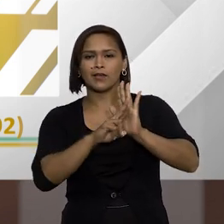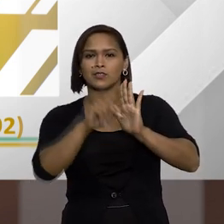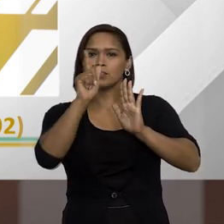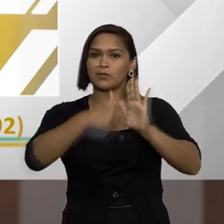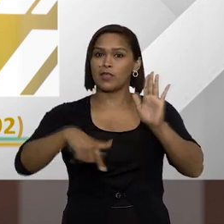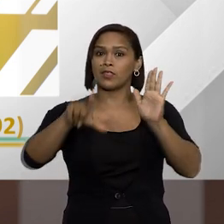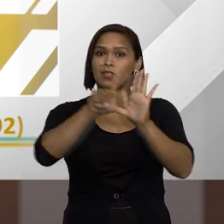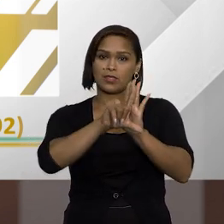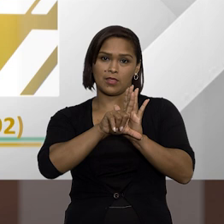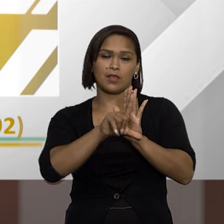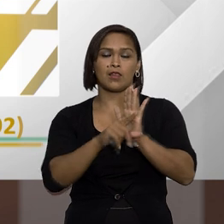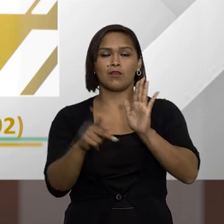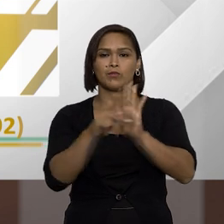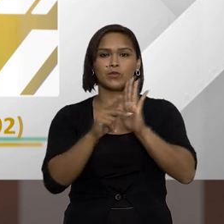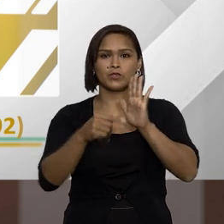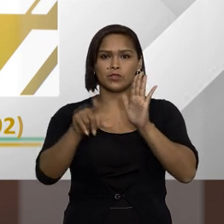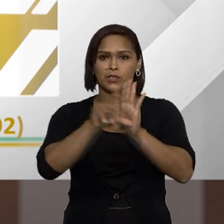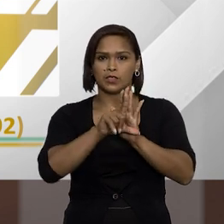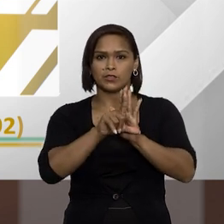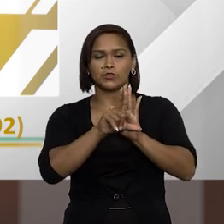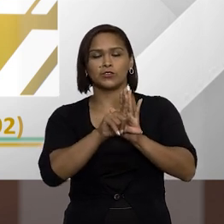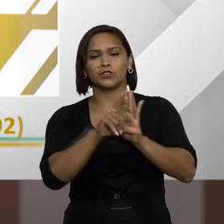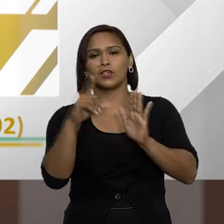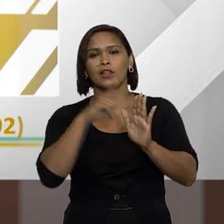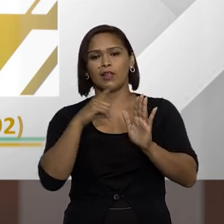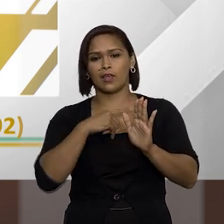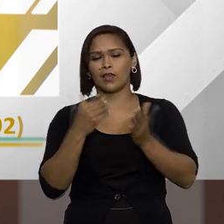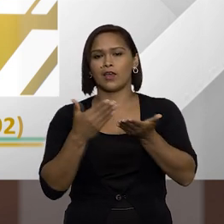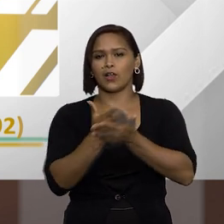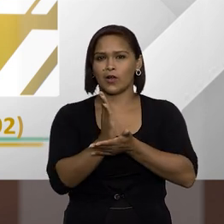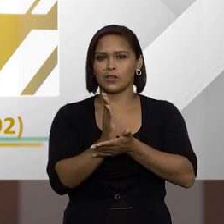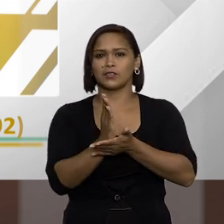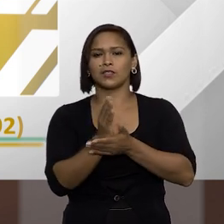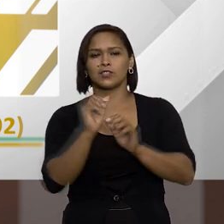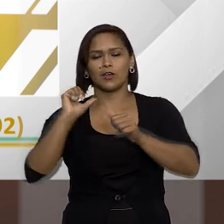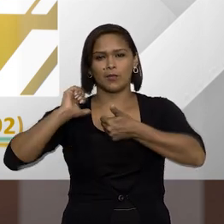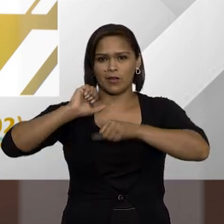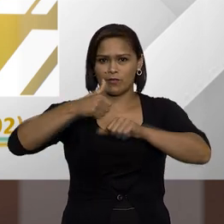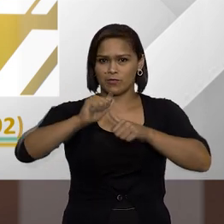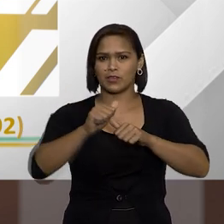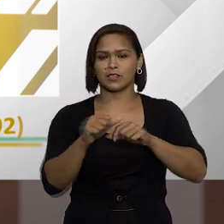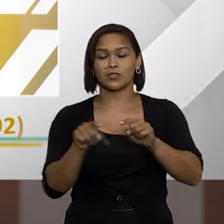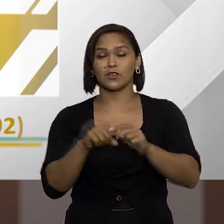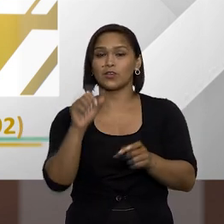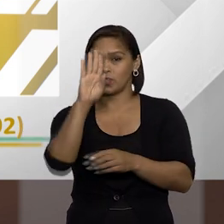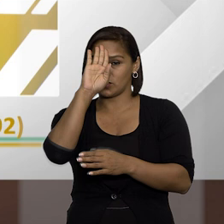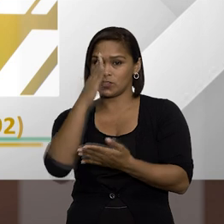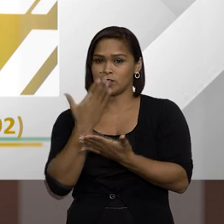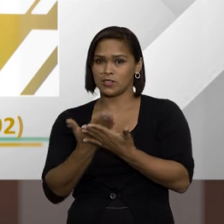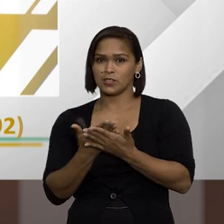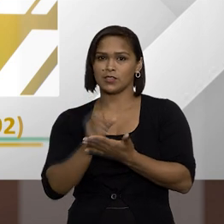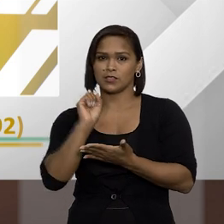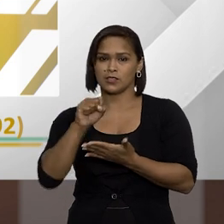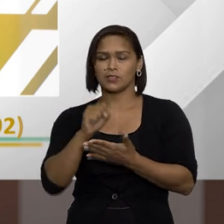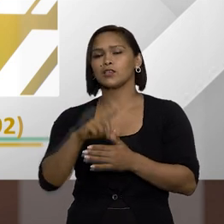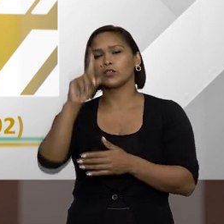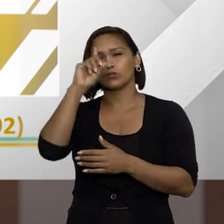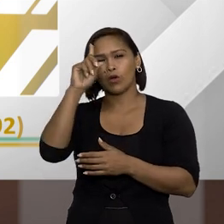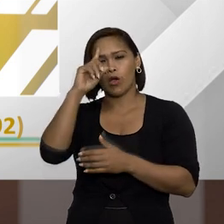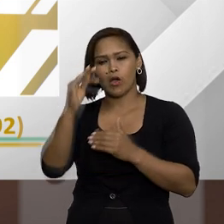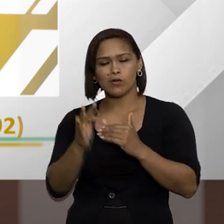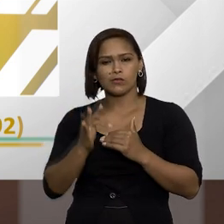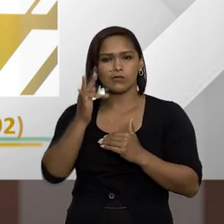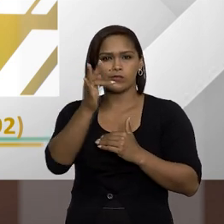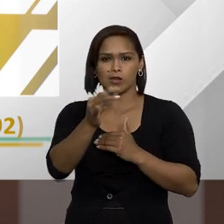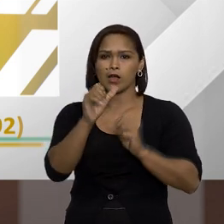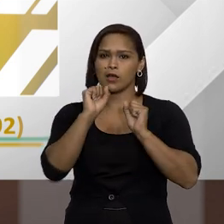da lei do projeto de lei que agora está sob discussão a gente espera que a cada dia